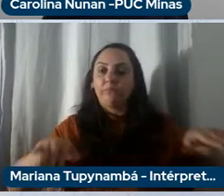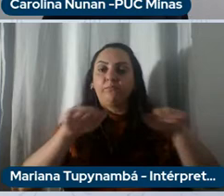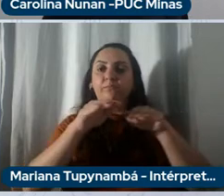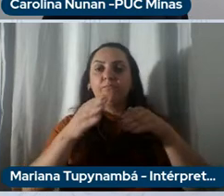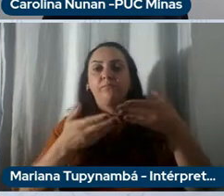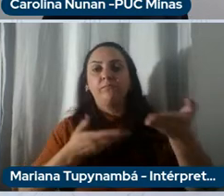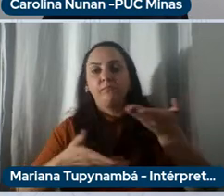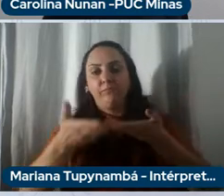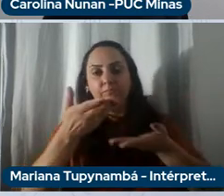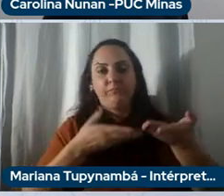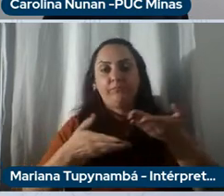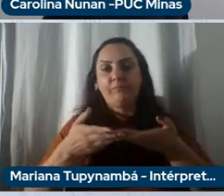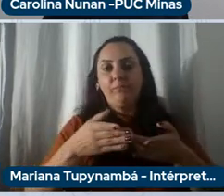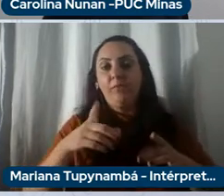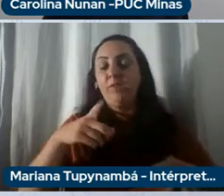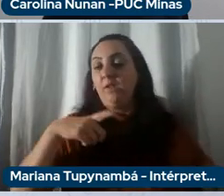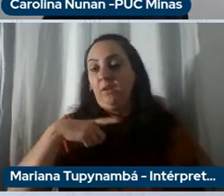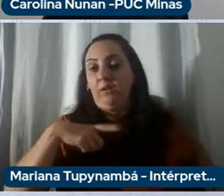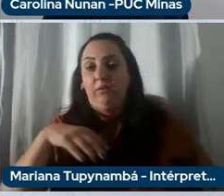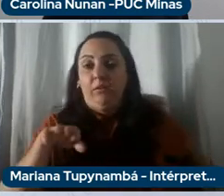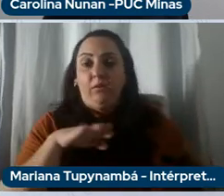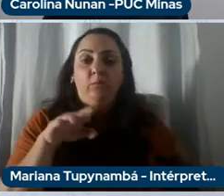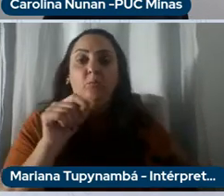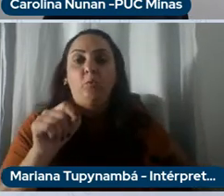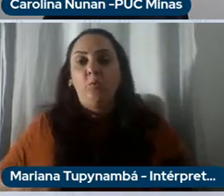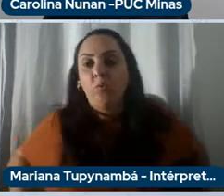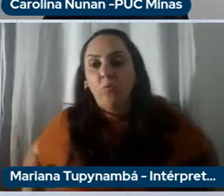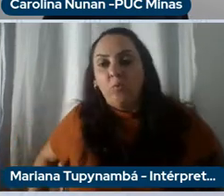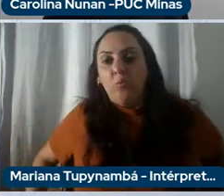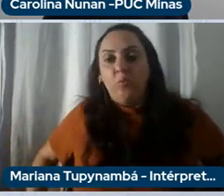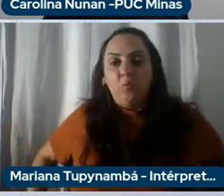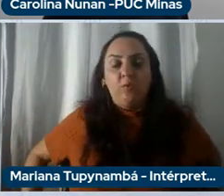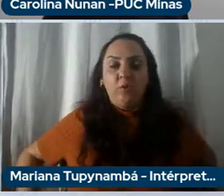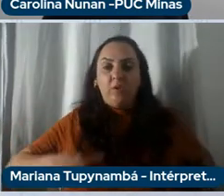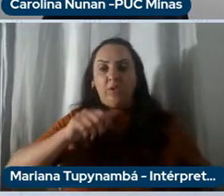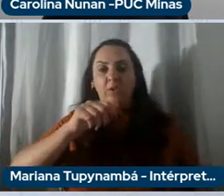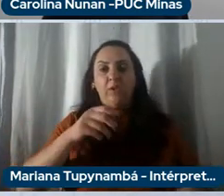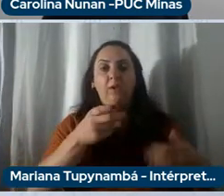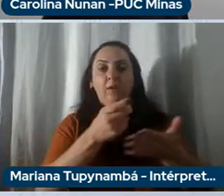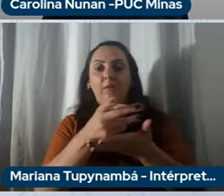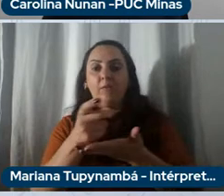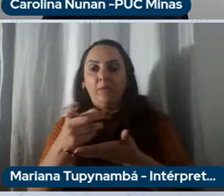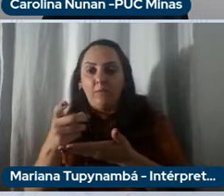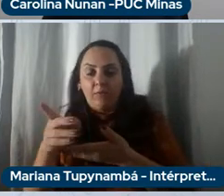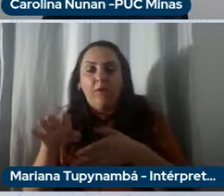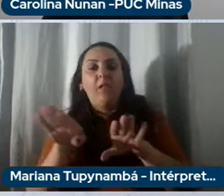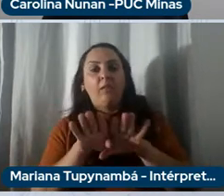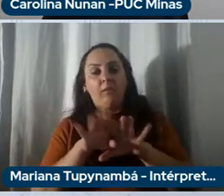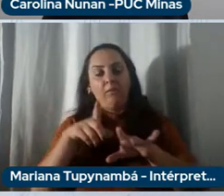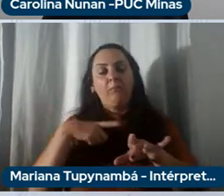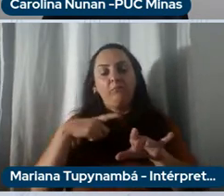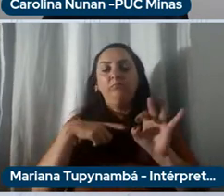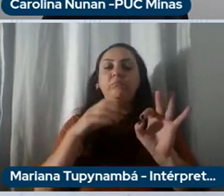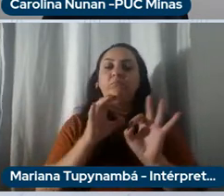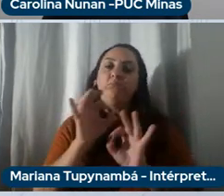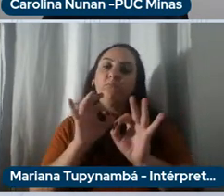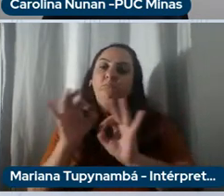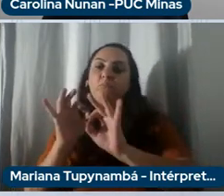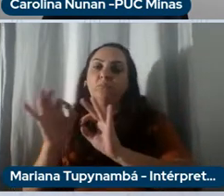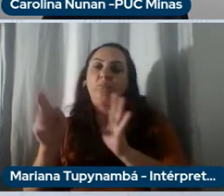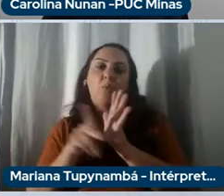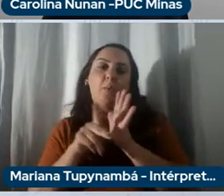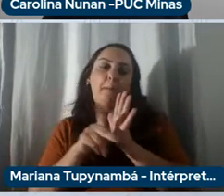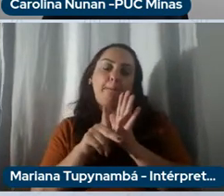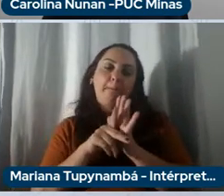o ato da venda e lá também temos programas de excelências que são medidos através de alguns simples indicadores